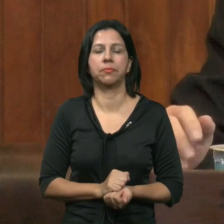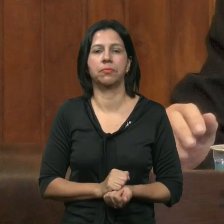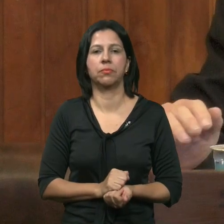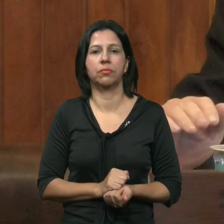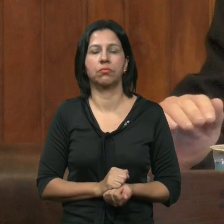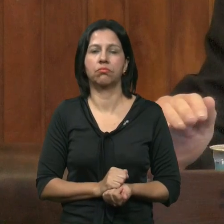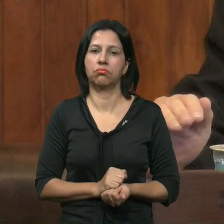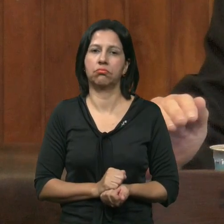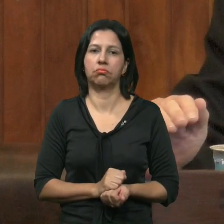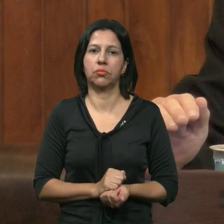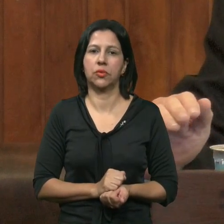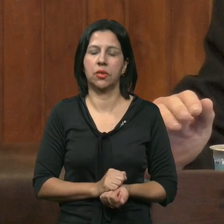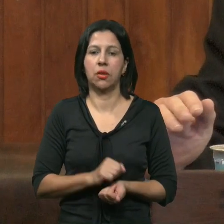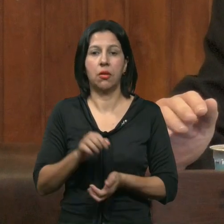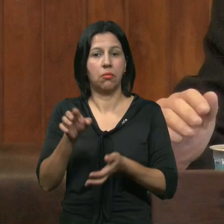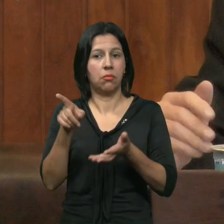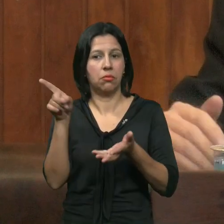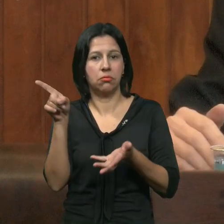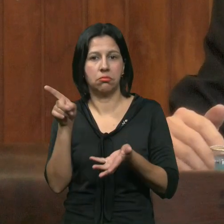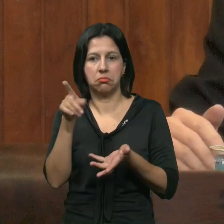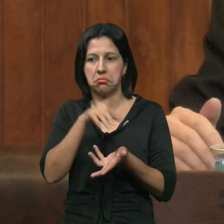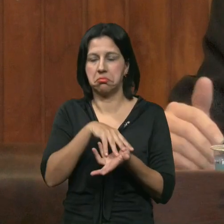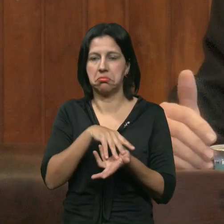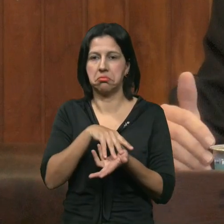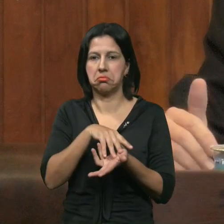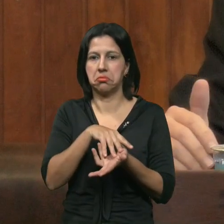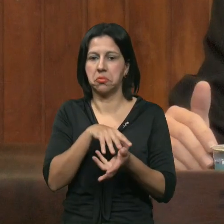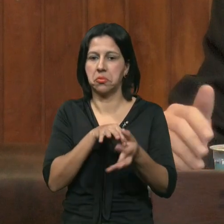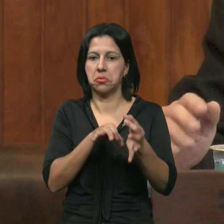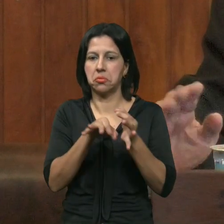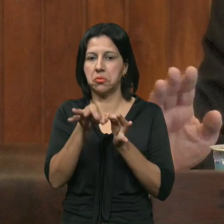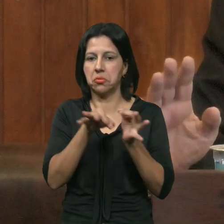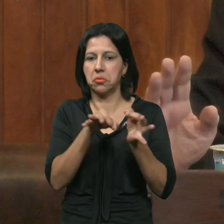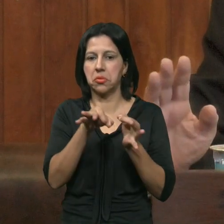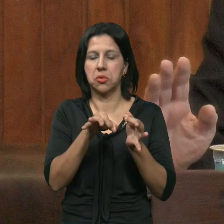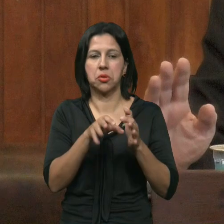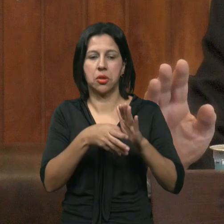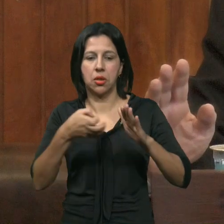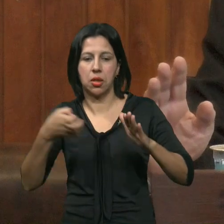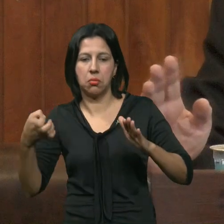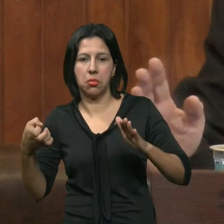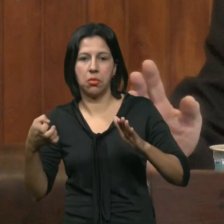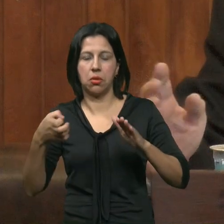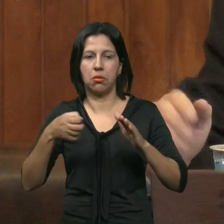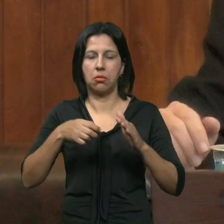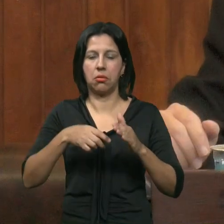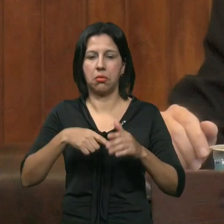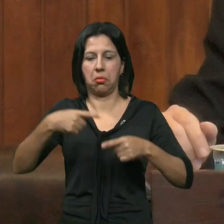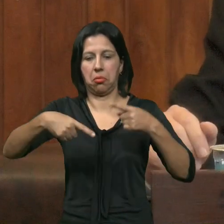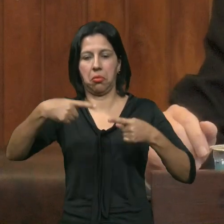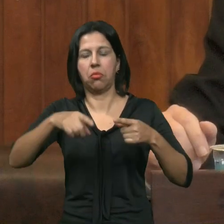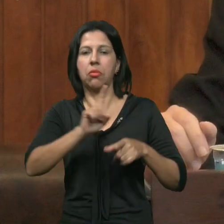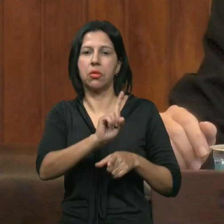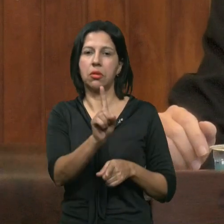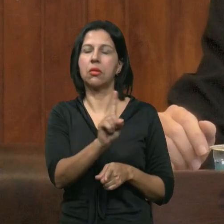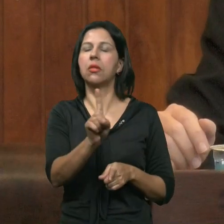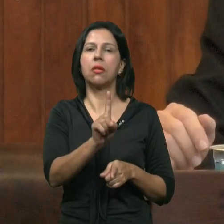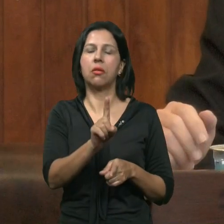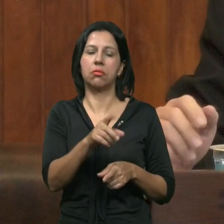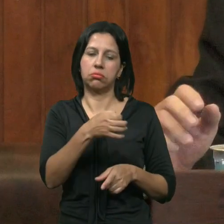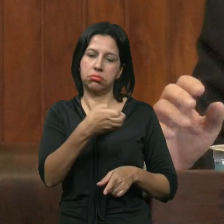que Ninguém Vai mexer Aqui Com a emenda De vossa excelência Eu acredito Com